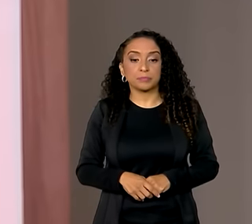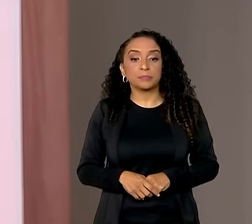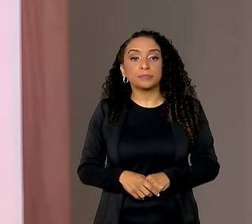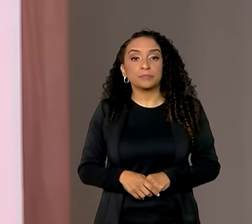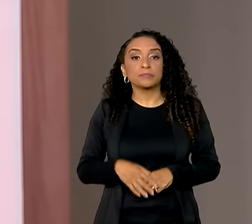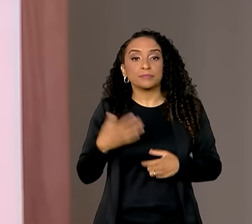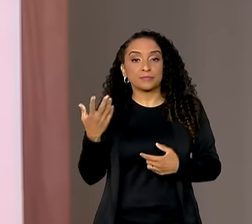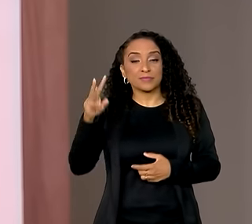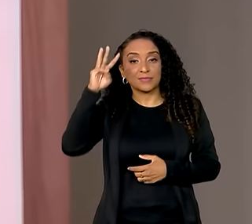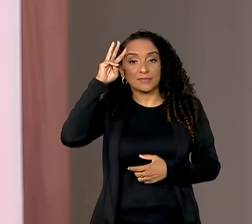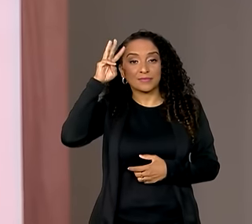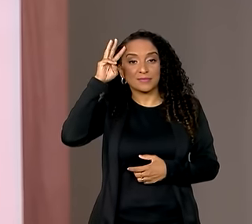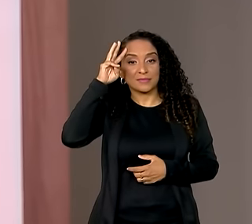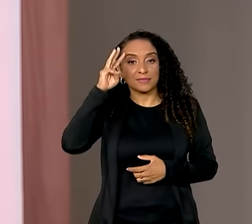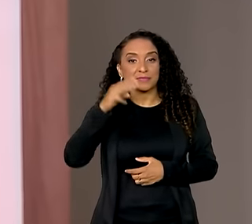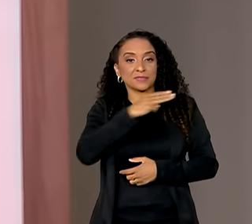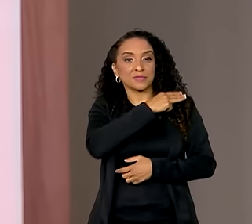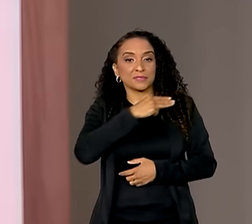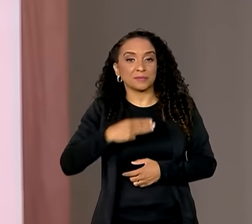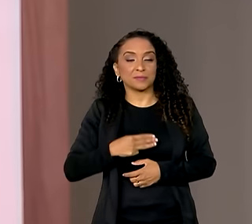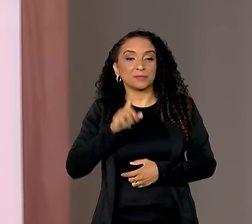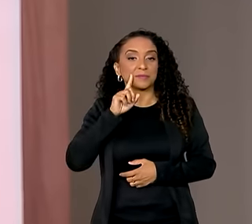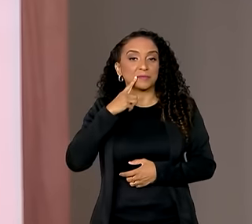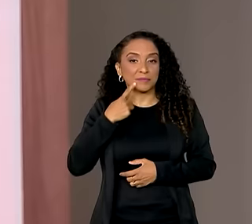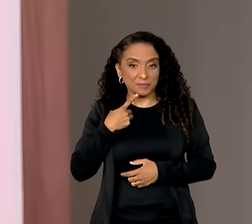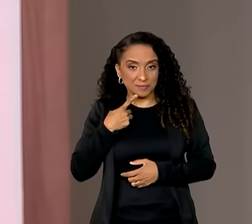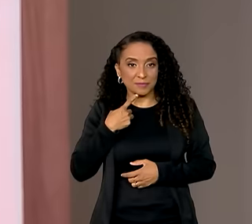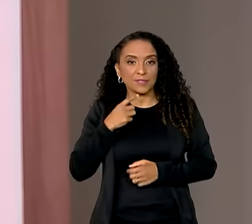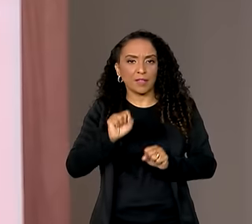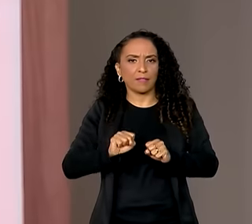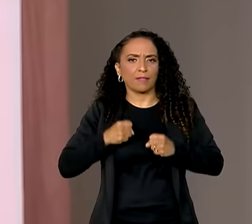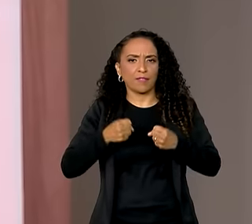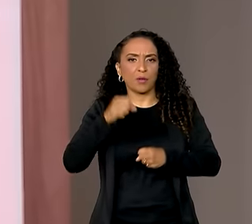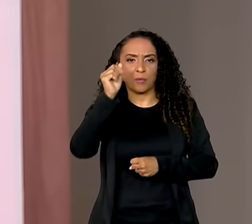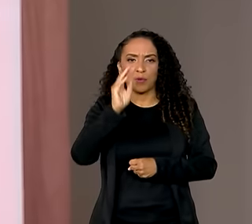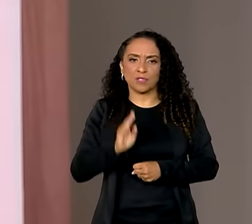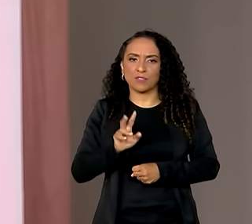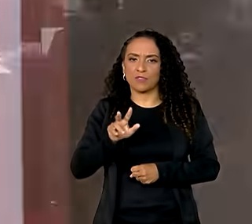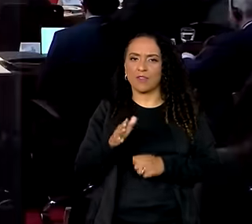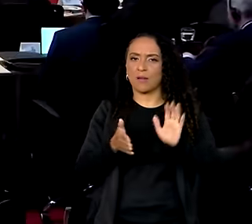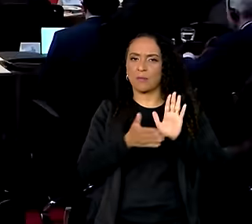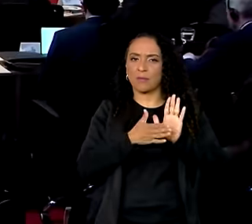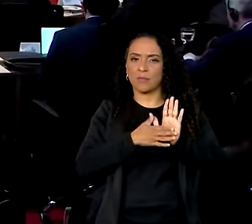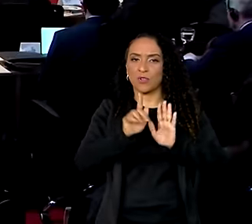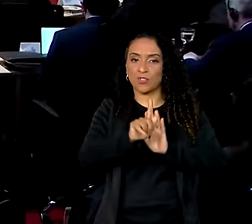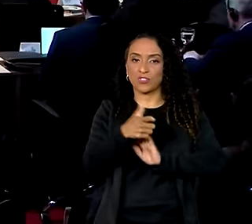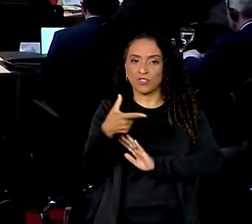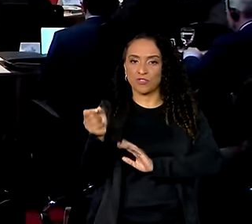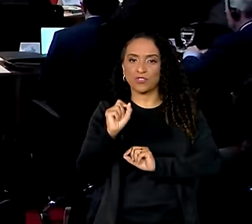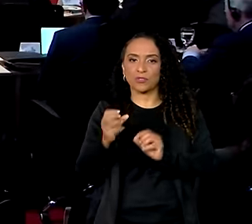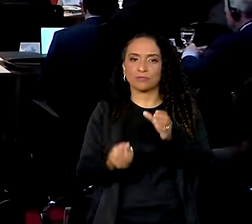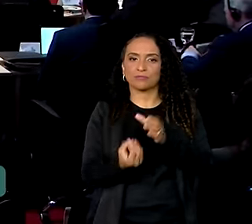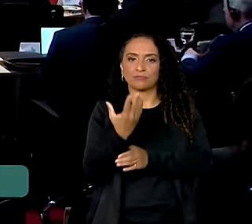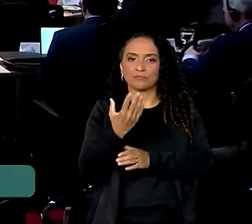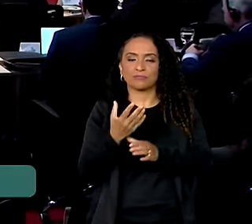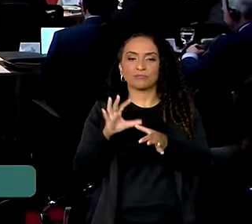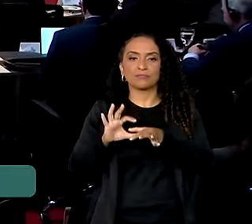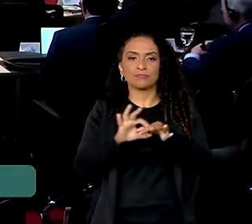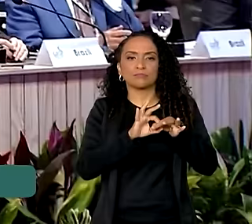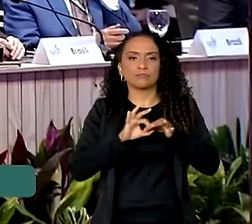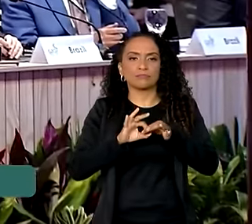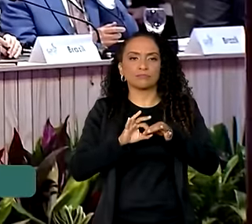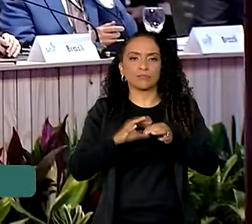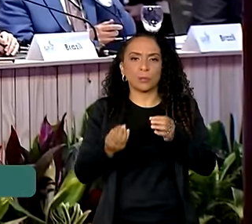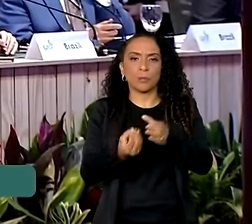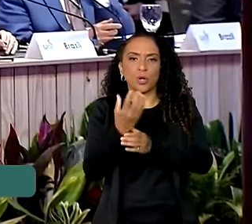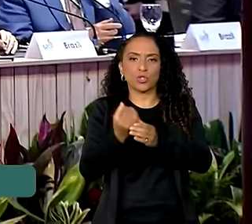Nessa terça-feira, a ministra Anísia Trindade defendeu que o Brasil vai propor ao G20 a criação de uma coalizão